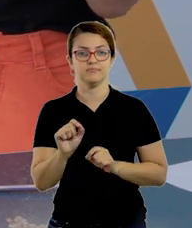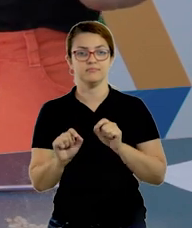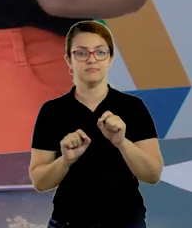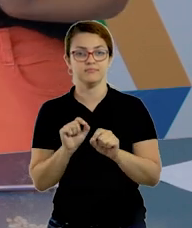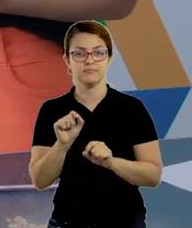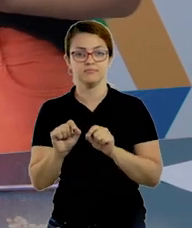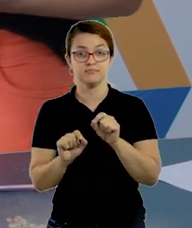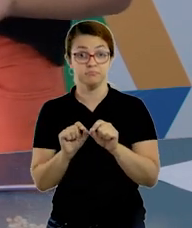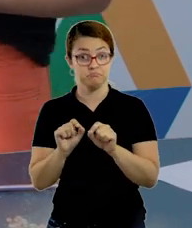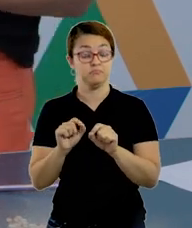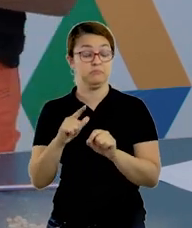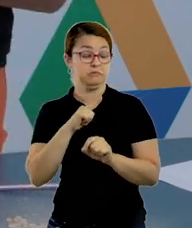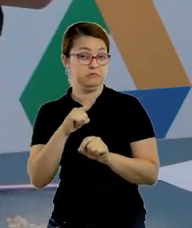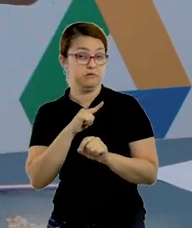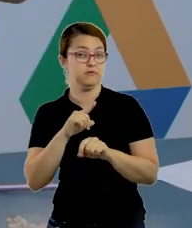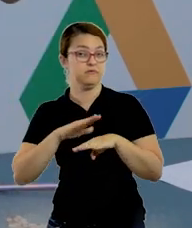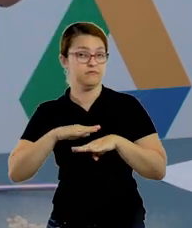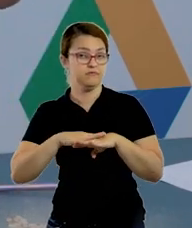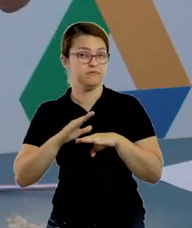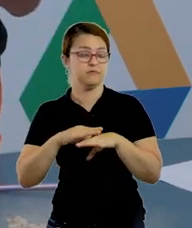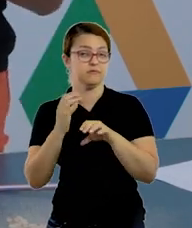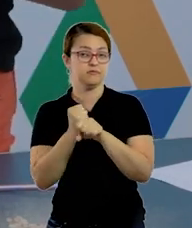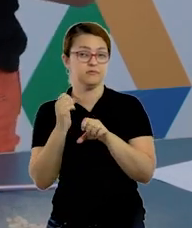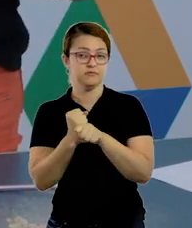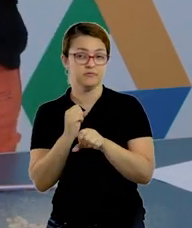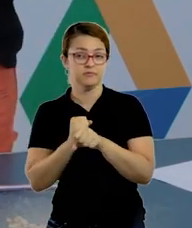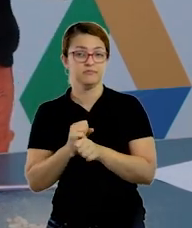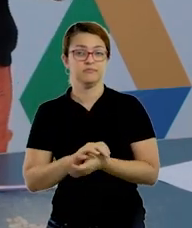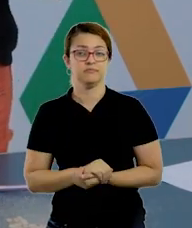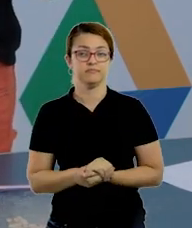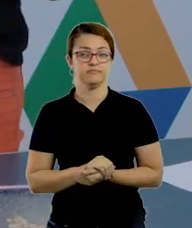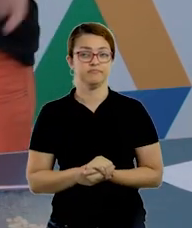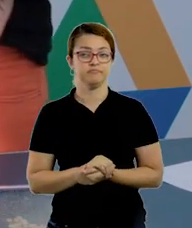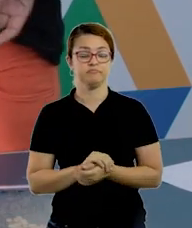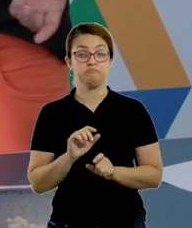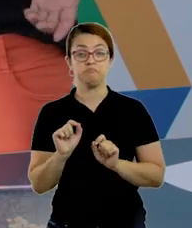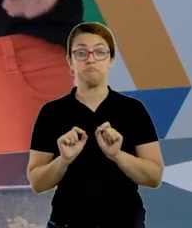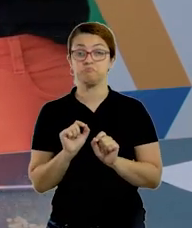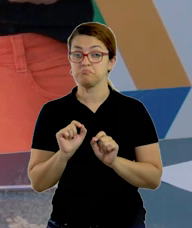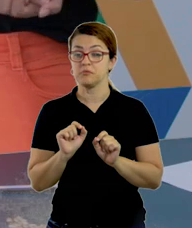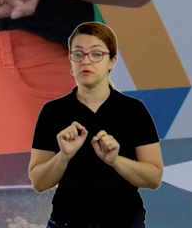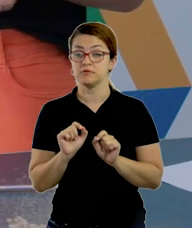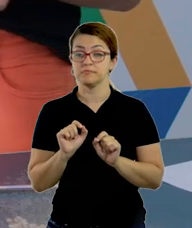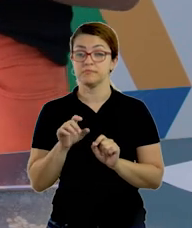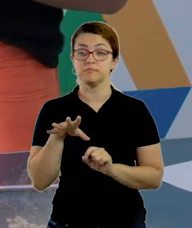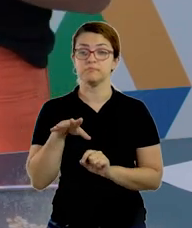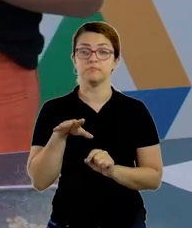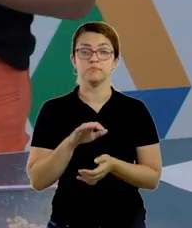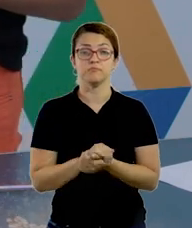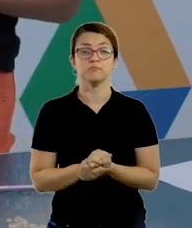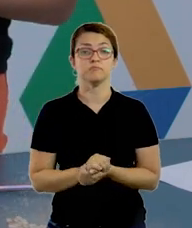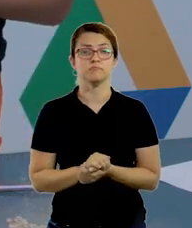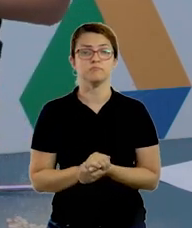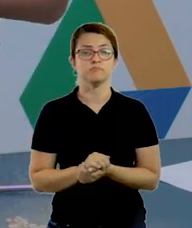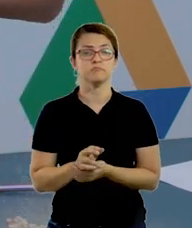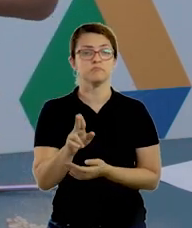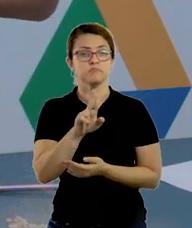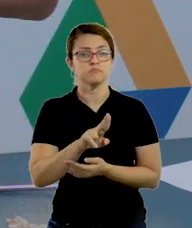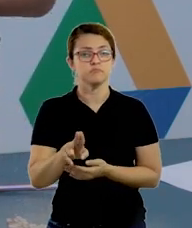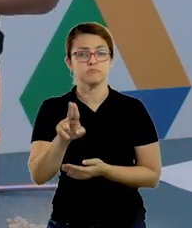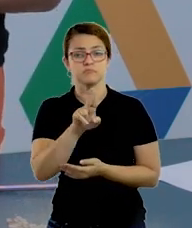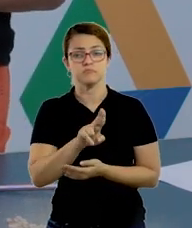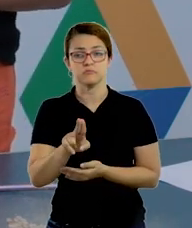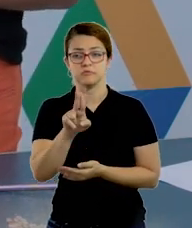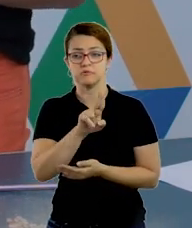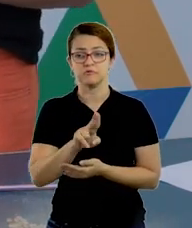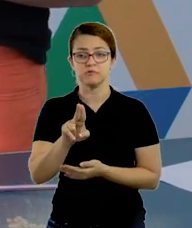realizaram alguns cálculos. Agora, na atividade número 2, nós vamos pegar apenas os resultados desses cálculos. Então, registre em seu caderno,